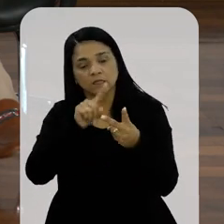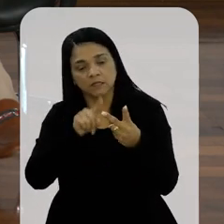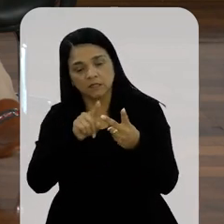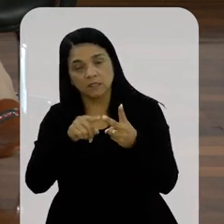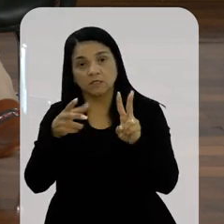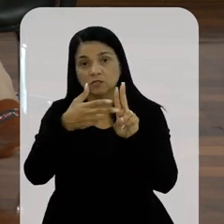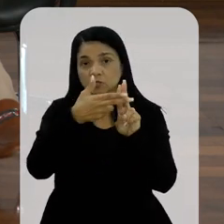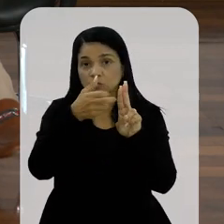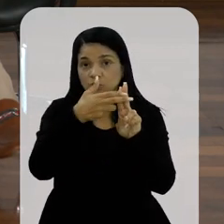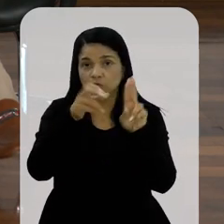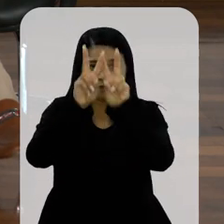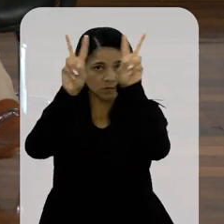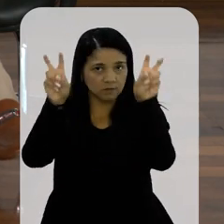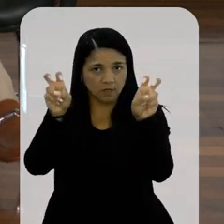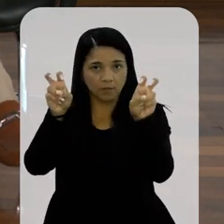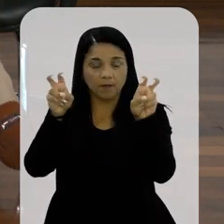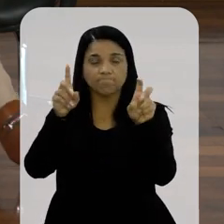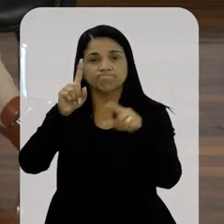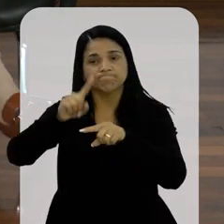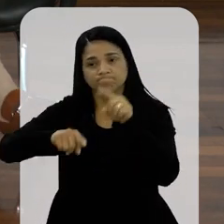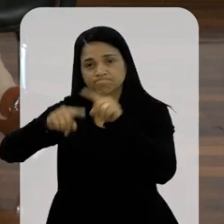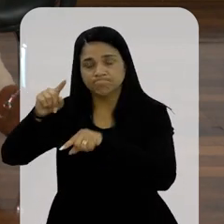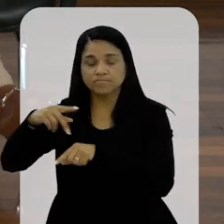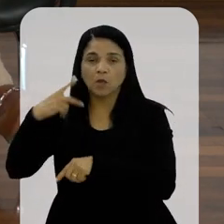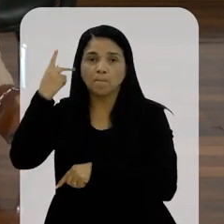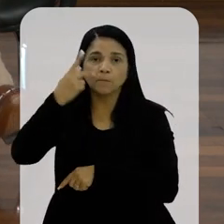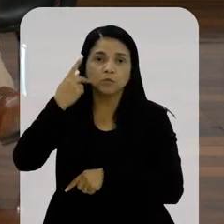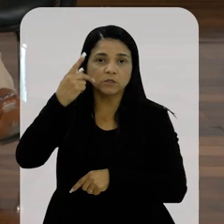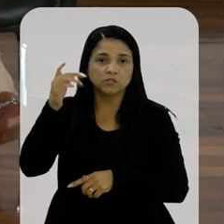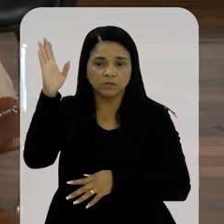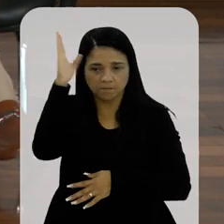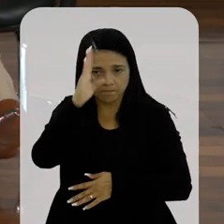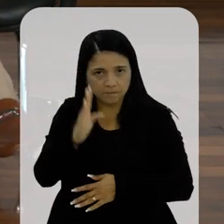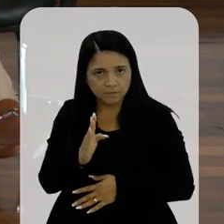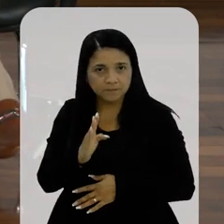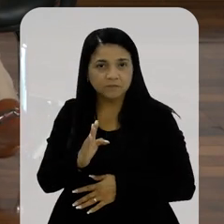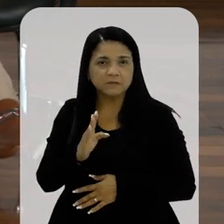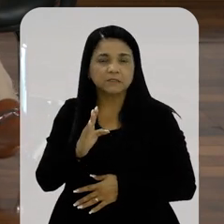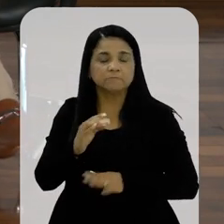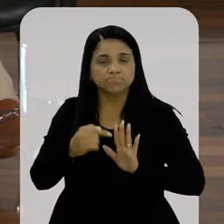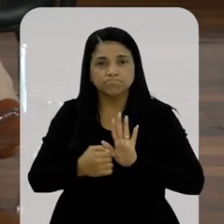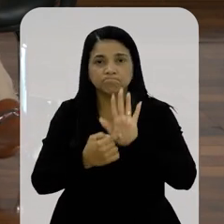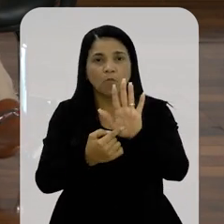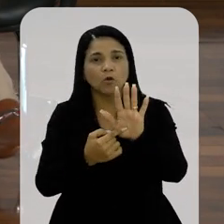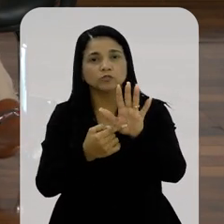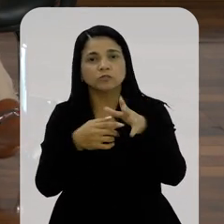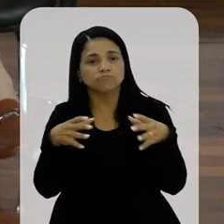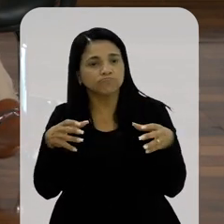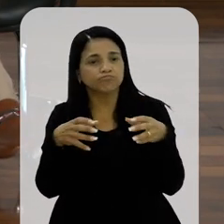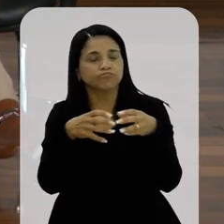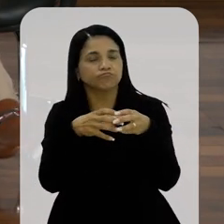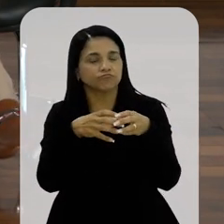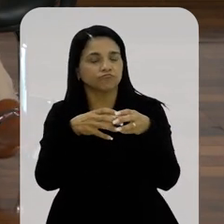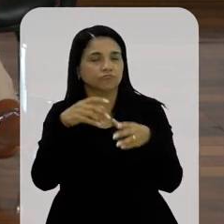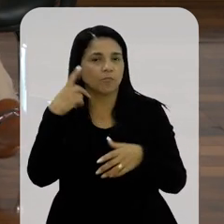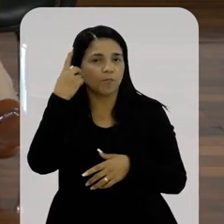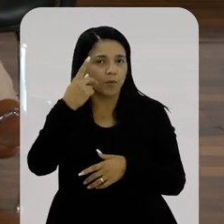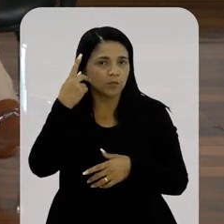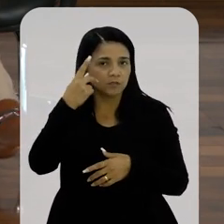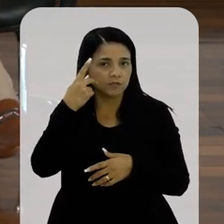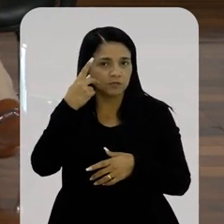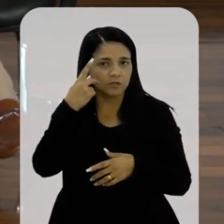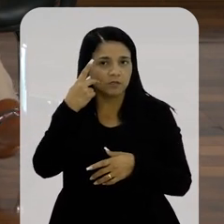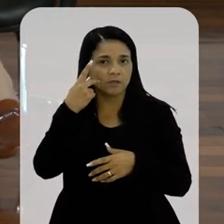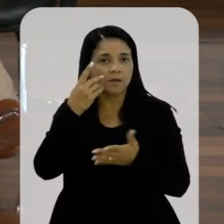também sobre o SUS, enquanto uma ferramenta, uma política nacional que se sobressai, se destaca no